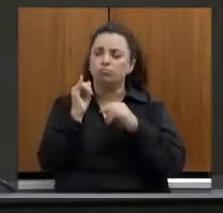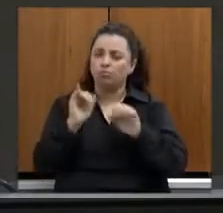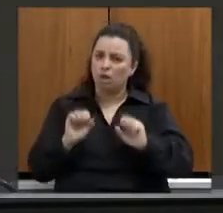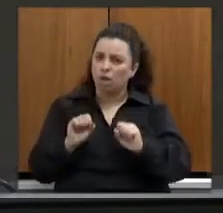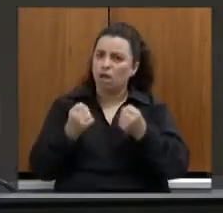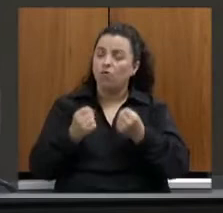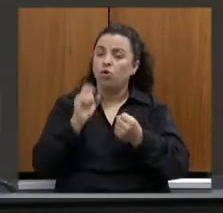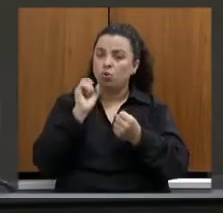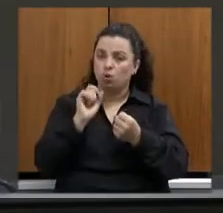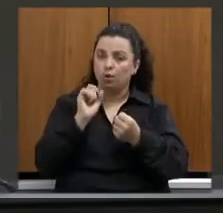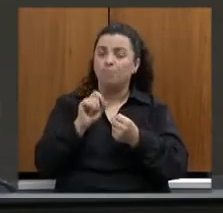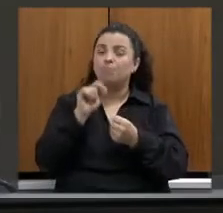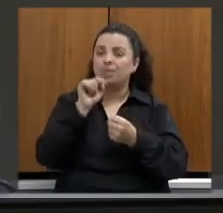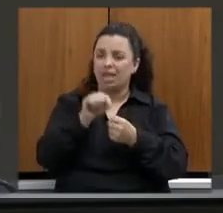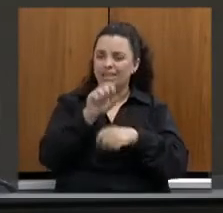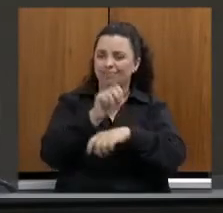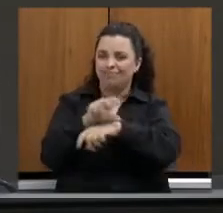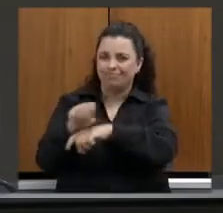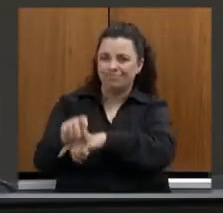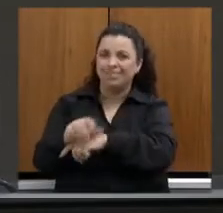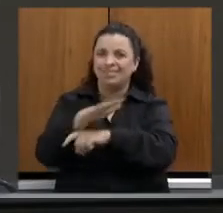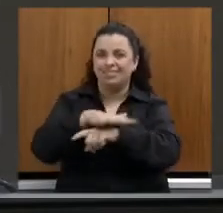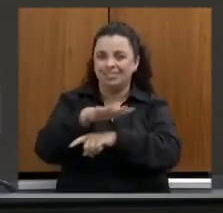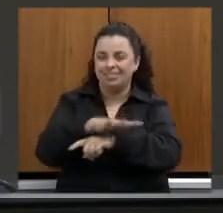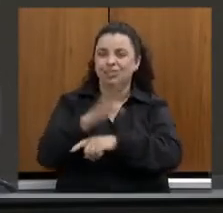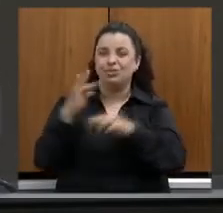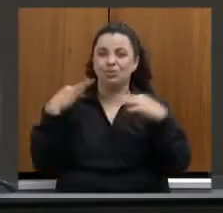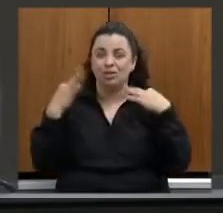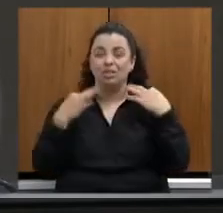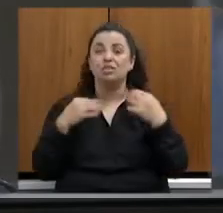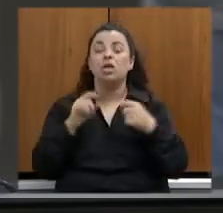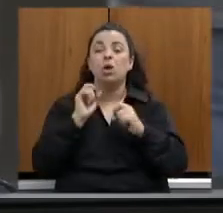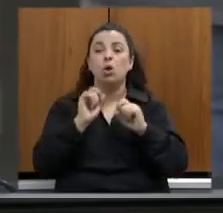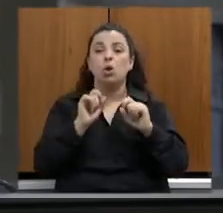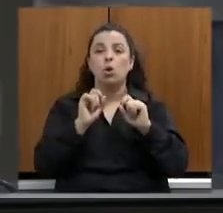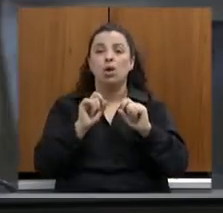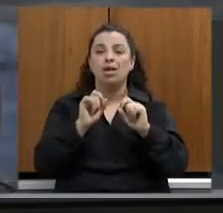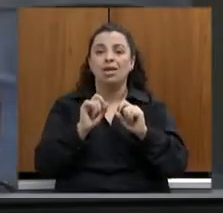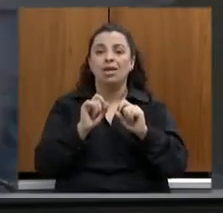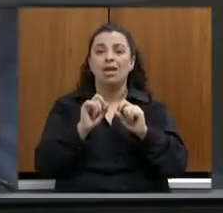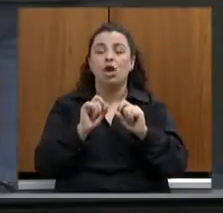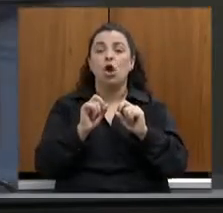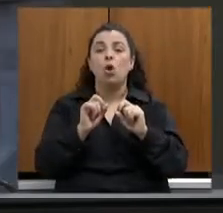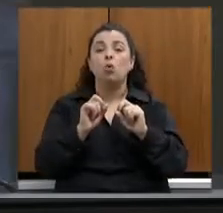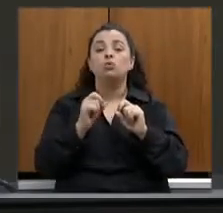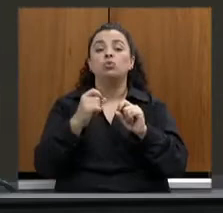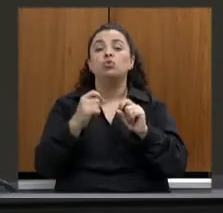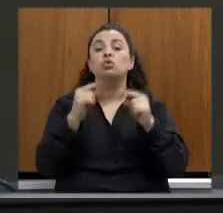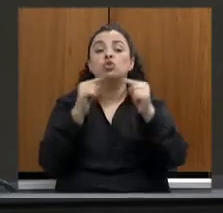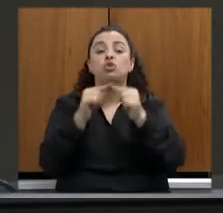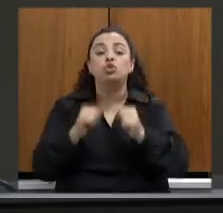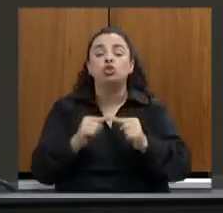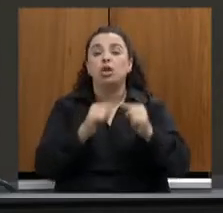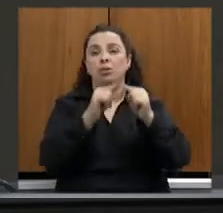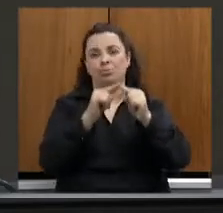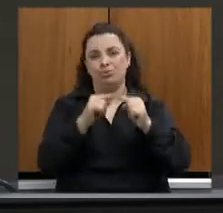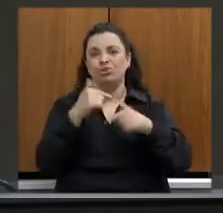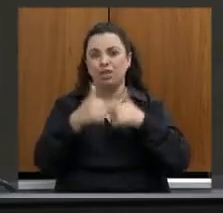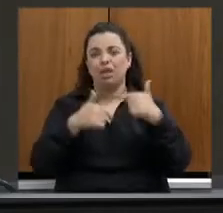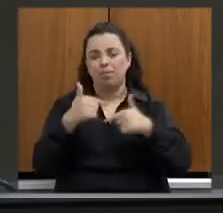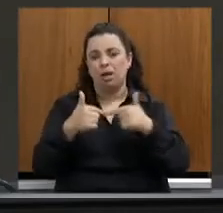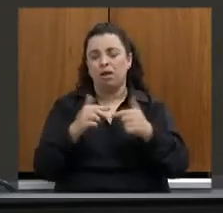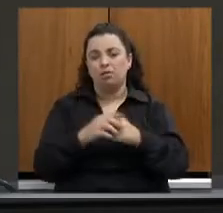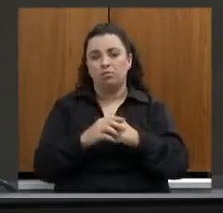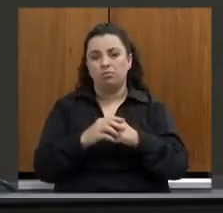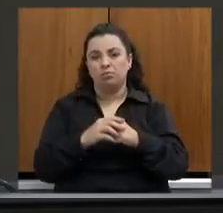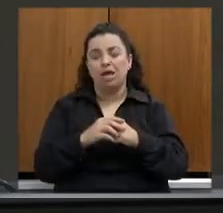empregos no setor de turismo, que é a capilaridade desses empregos e a natureza deles. A capilaridade, porque espalhado